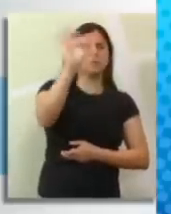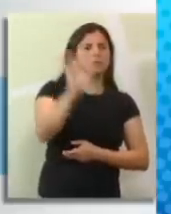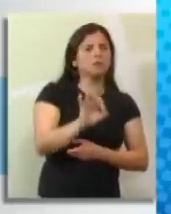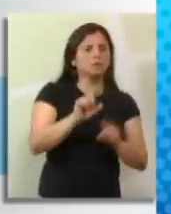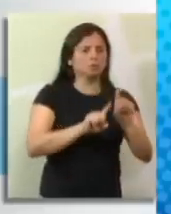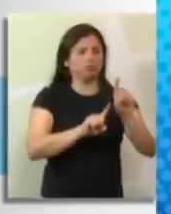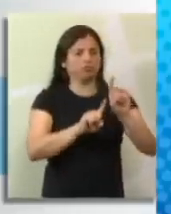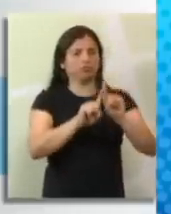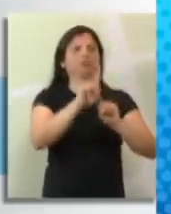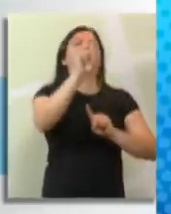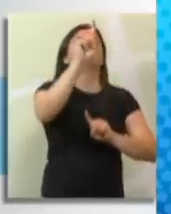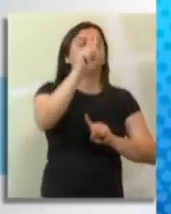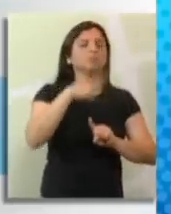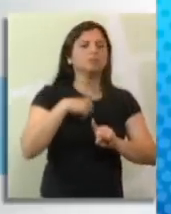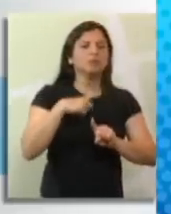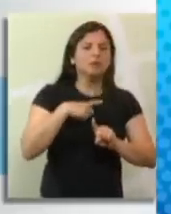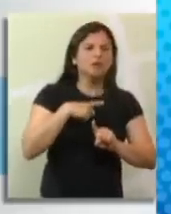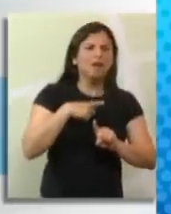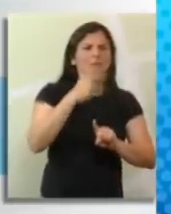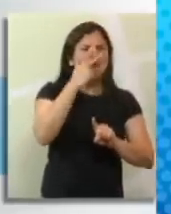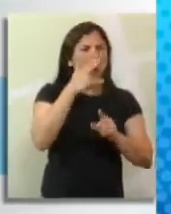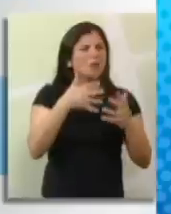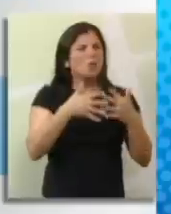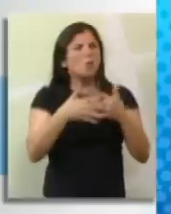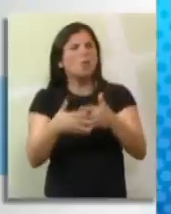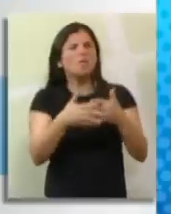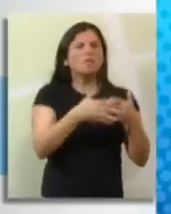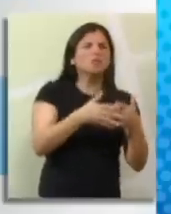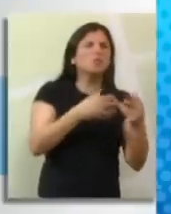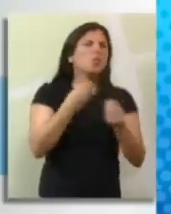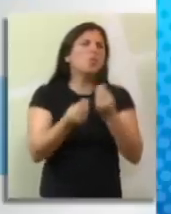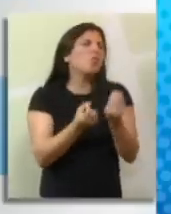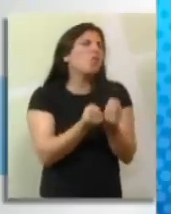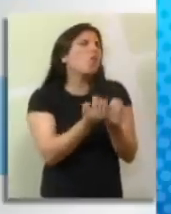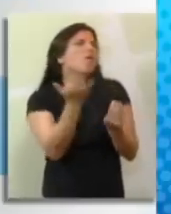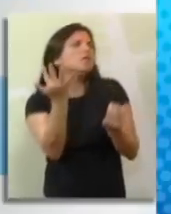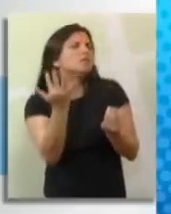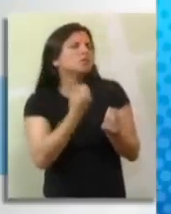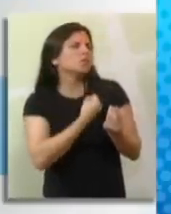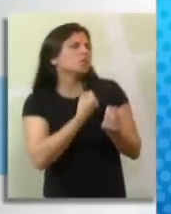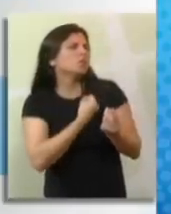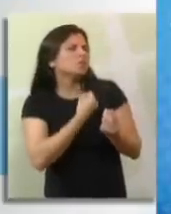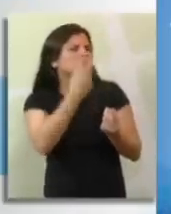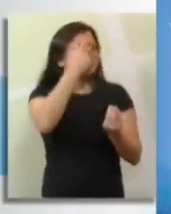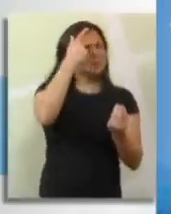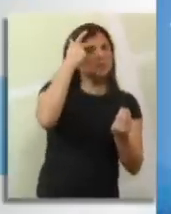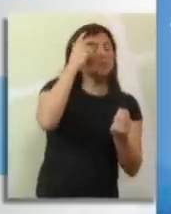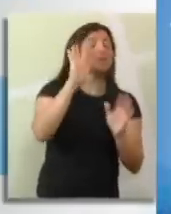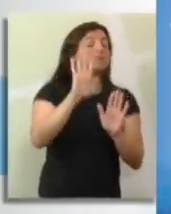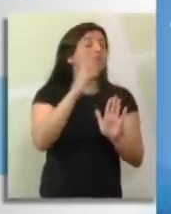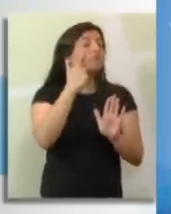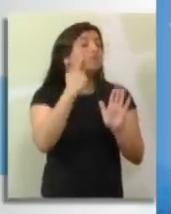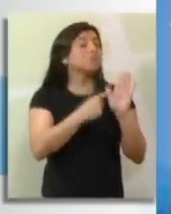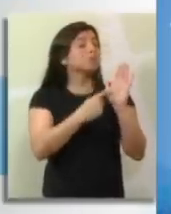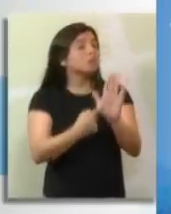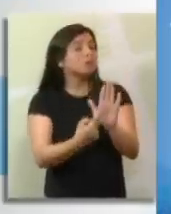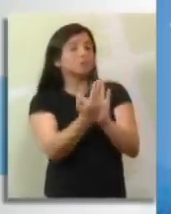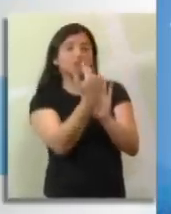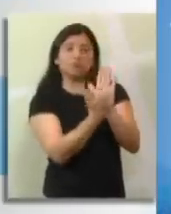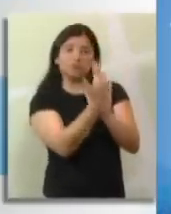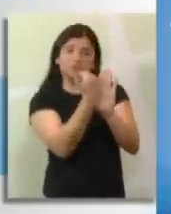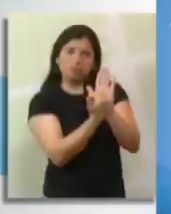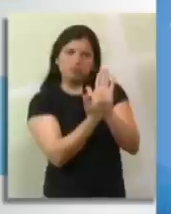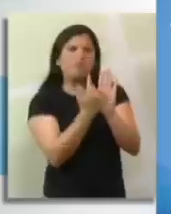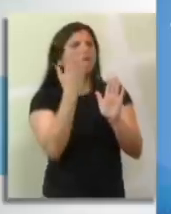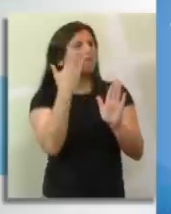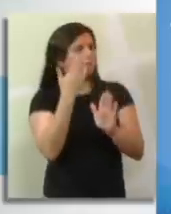pessoas. Bom, ouvindo assim parece confuso. E se a gente transformasse isso num gráfico? Aqui a gente pode ver um segmento de